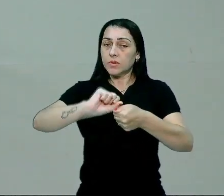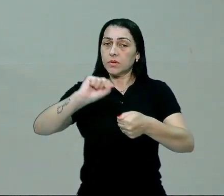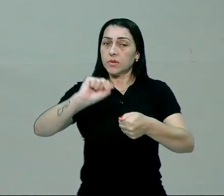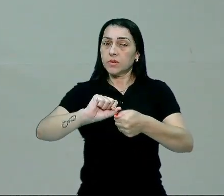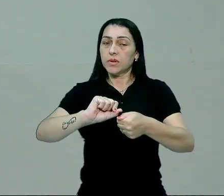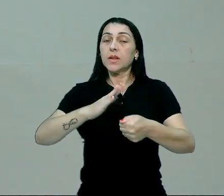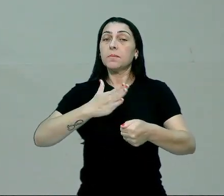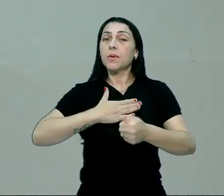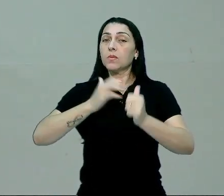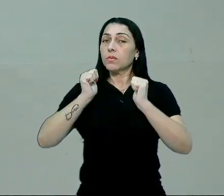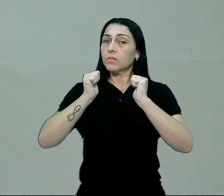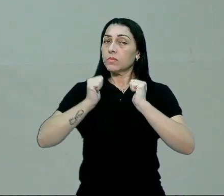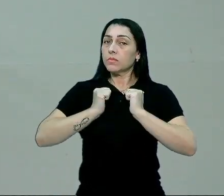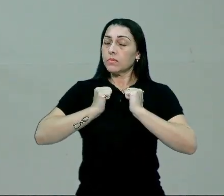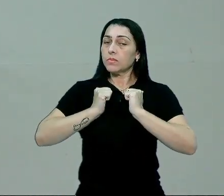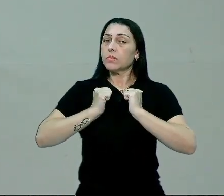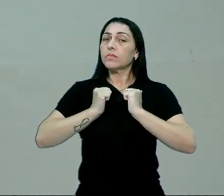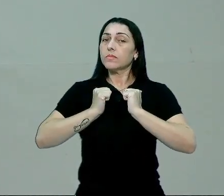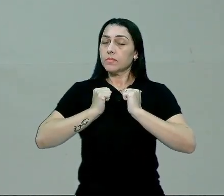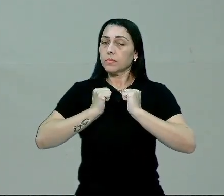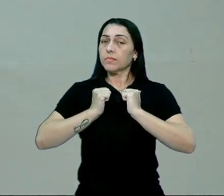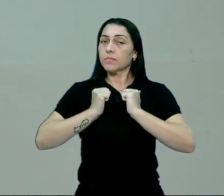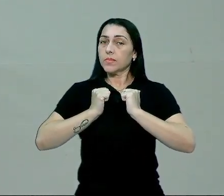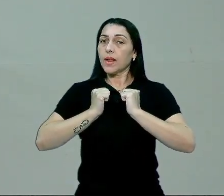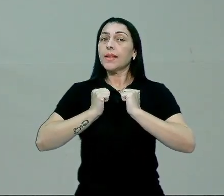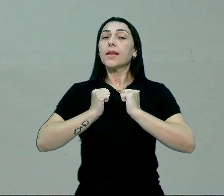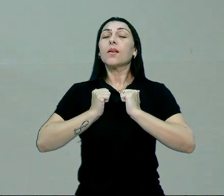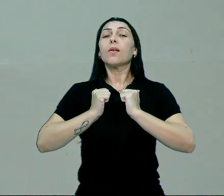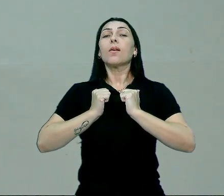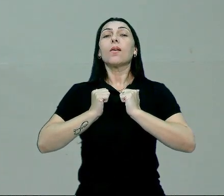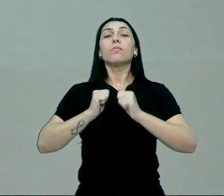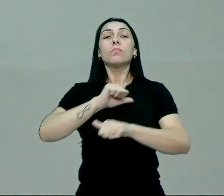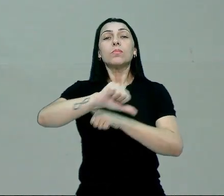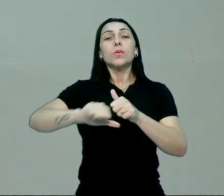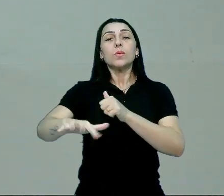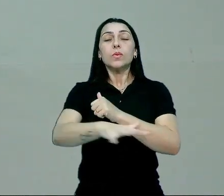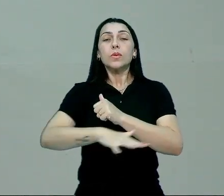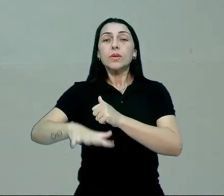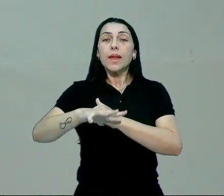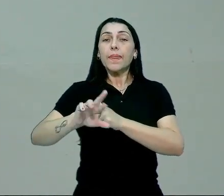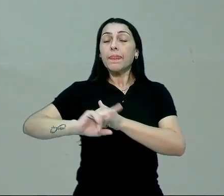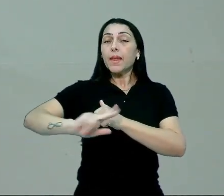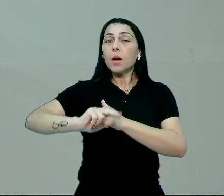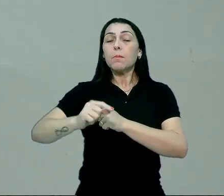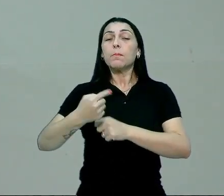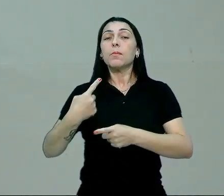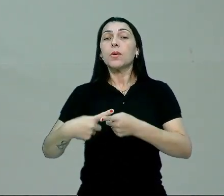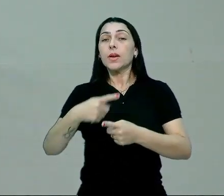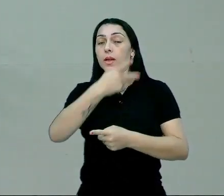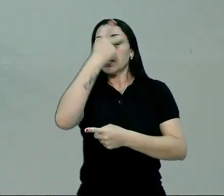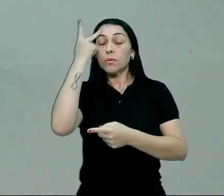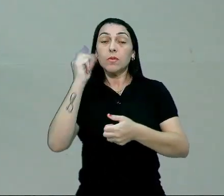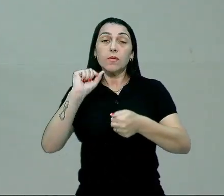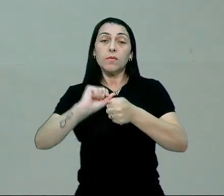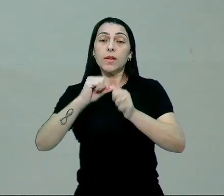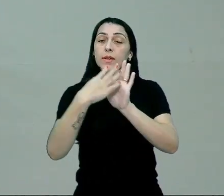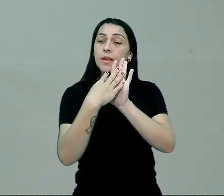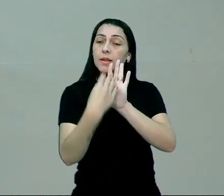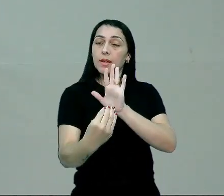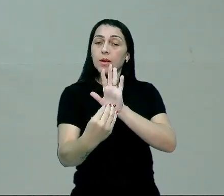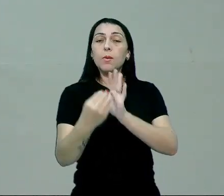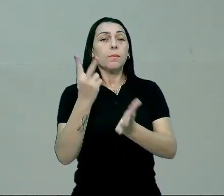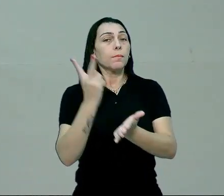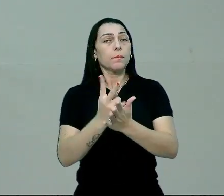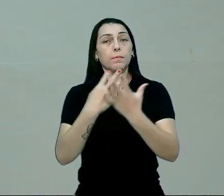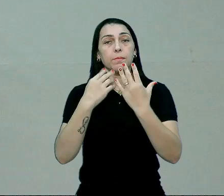E esse meu comportamento, ele torna-se social não porque as pessoas, elas vão reproduzir o mesmo